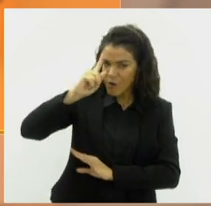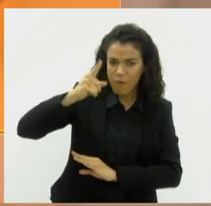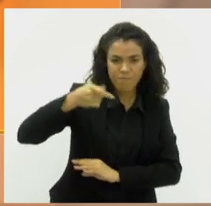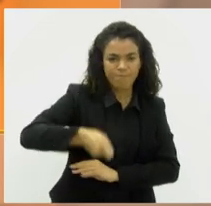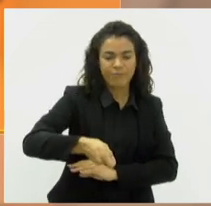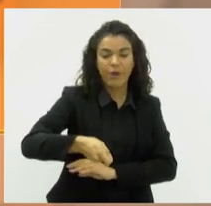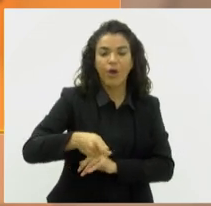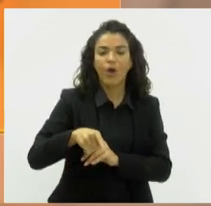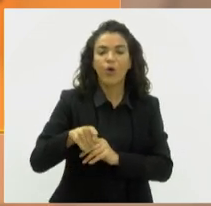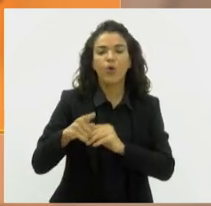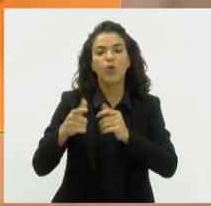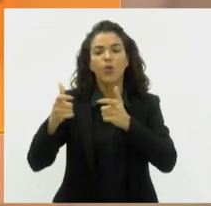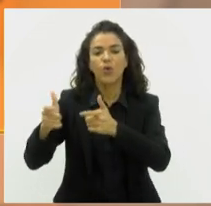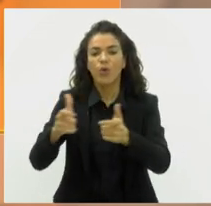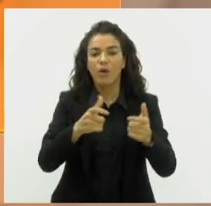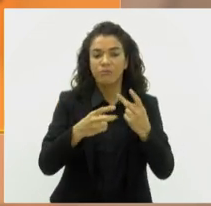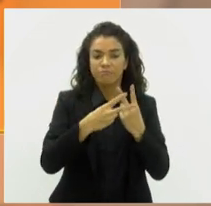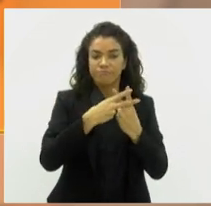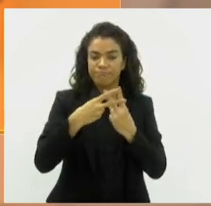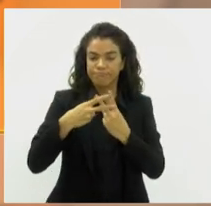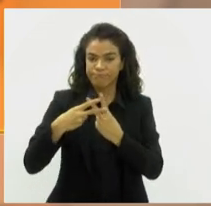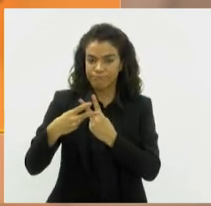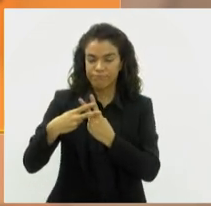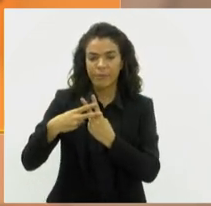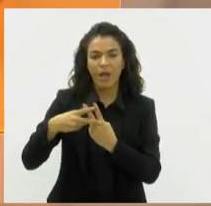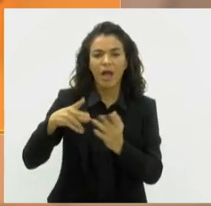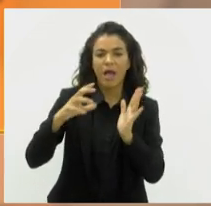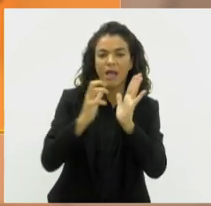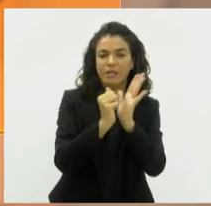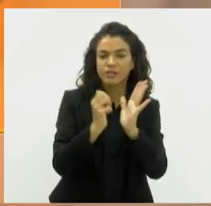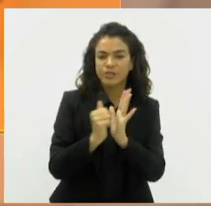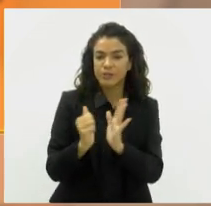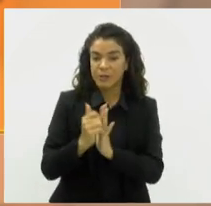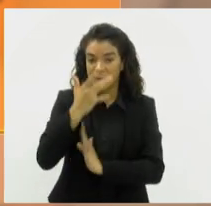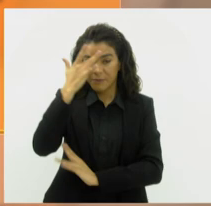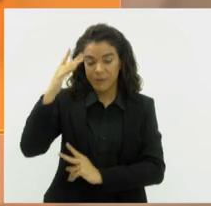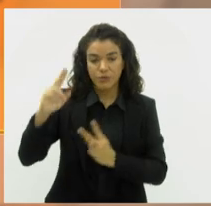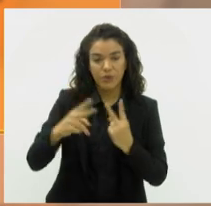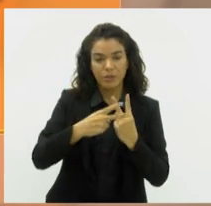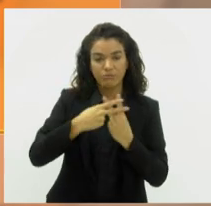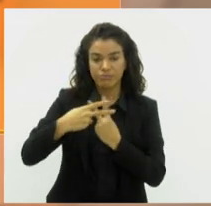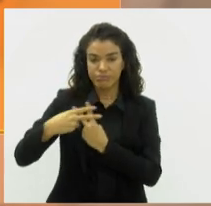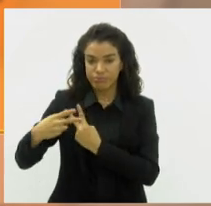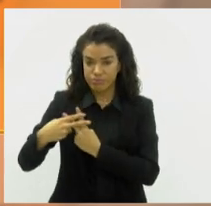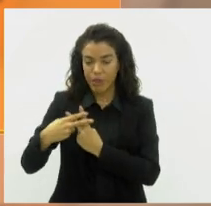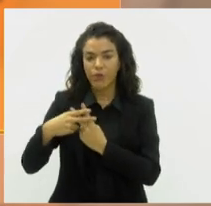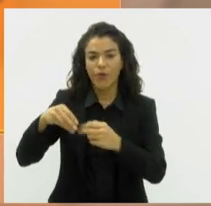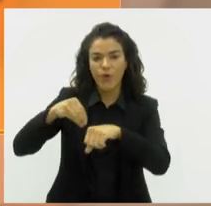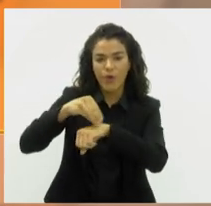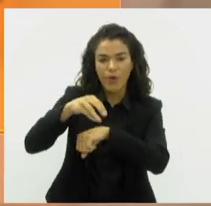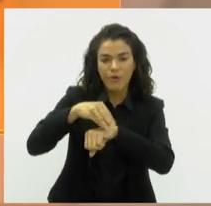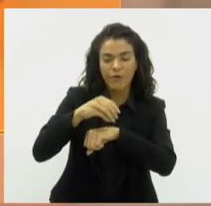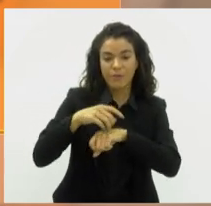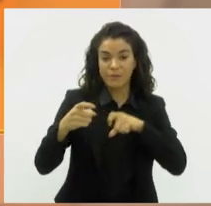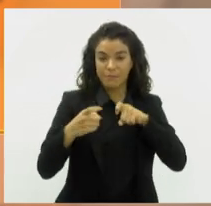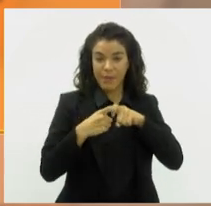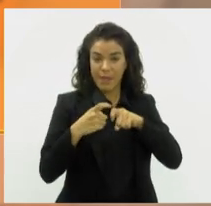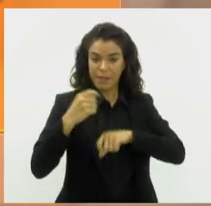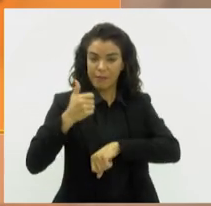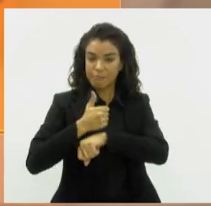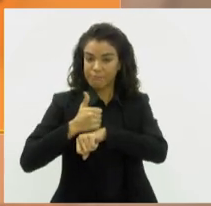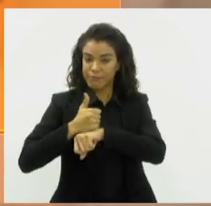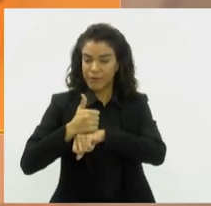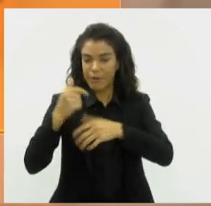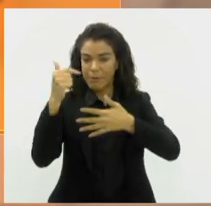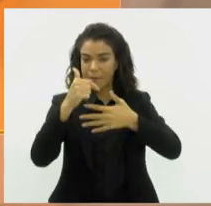estabelecimentos penais a manterem o registro de pessoas privadas de liberdade, com informações médicas profissionais,